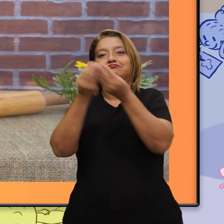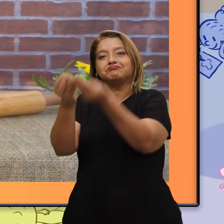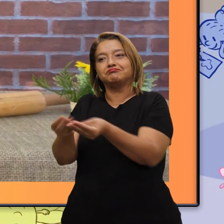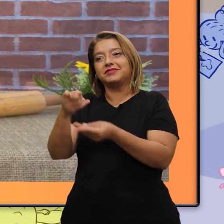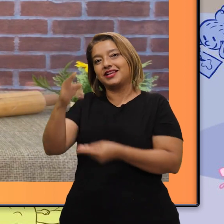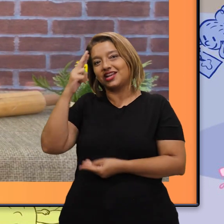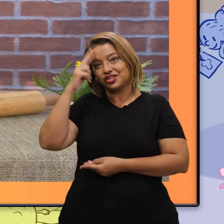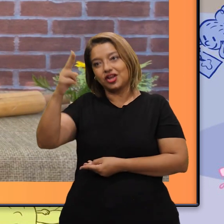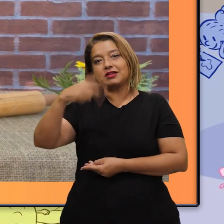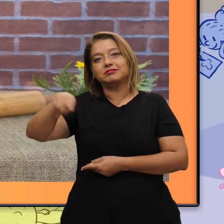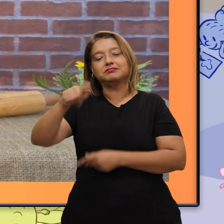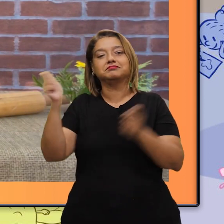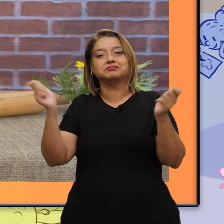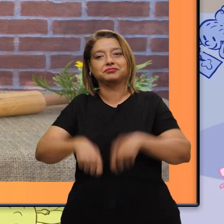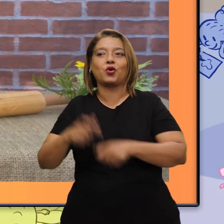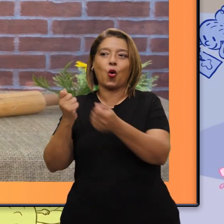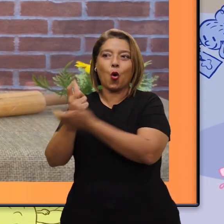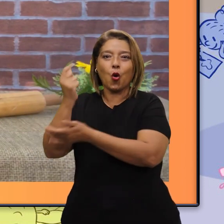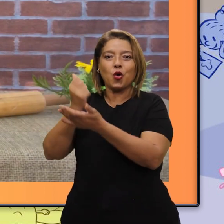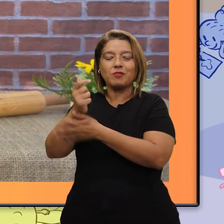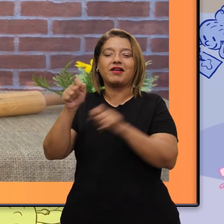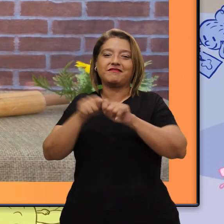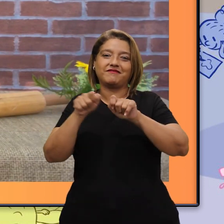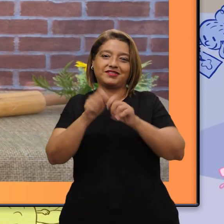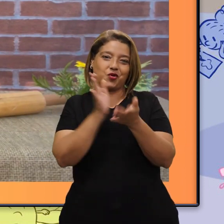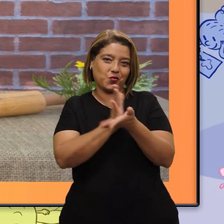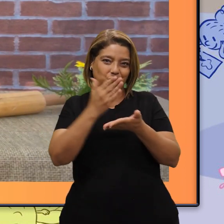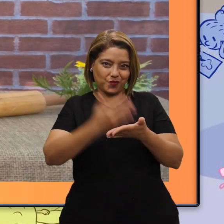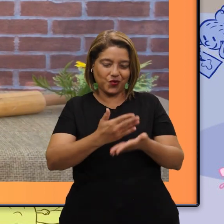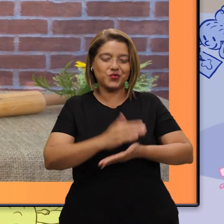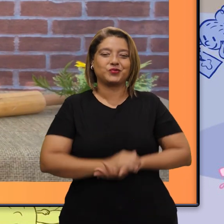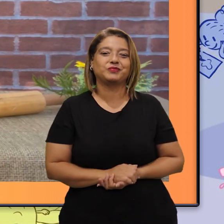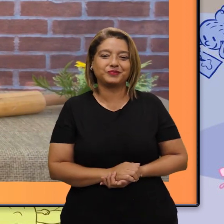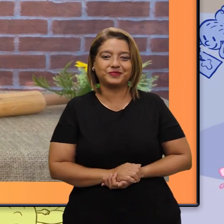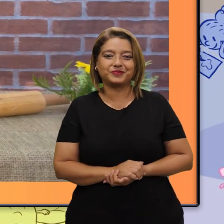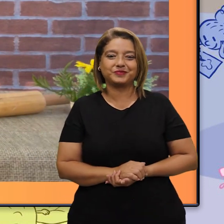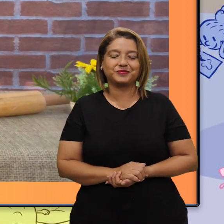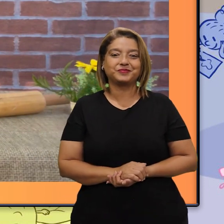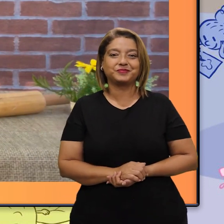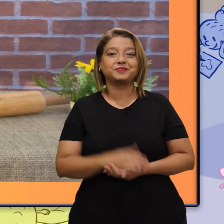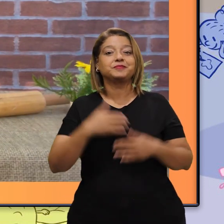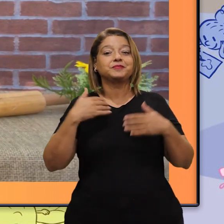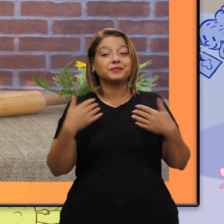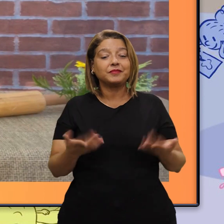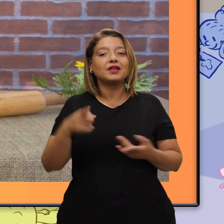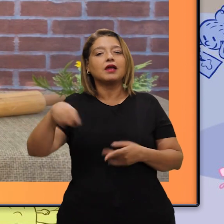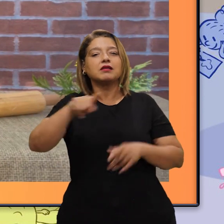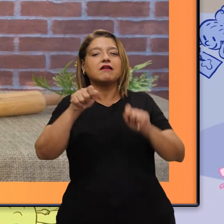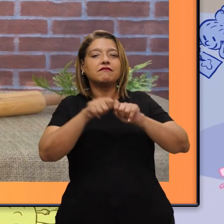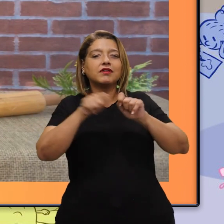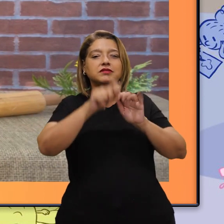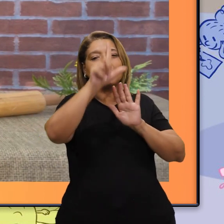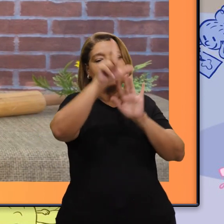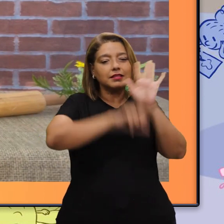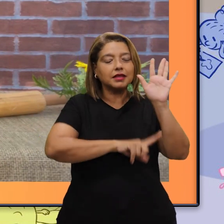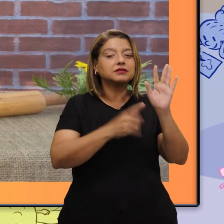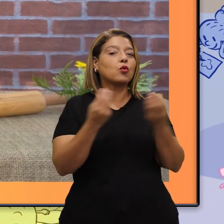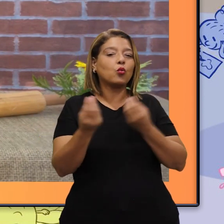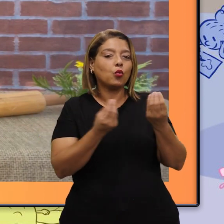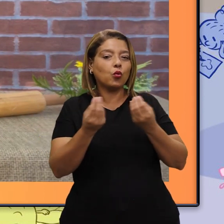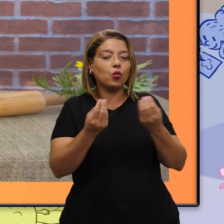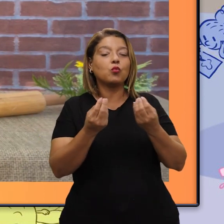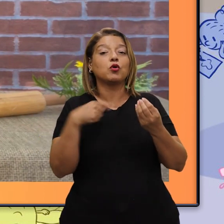entregue para a diretora para que a gente pudesse estar fazendo um bolo. Para fazer essa entrega da lista,